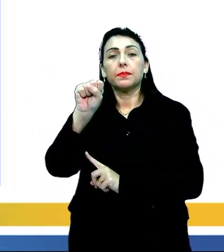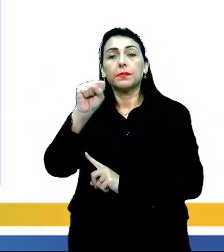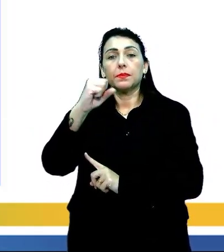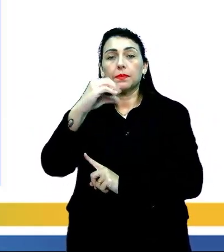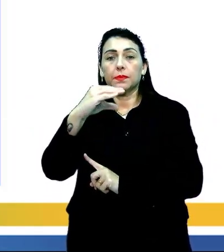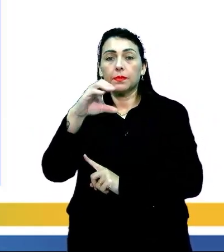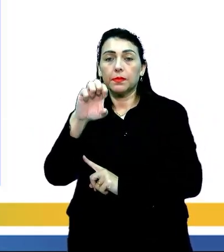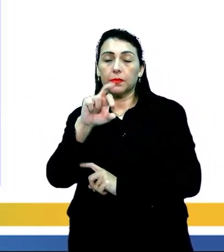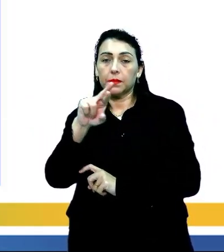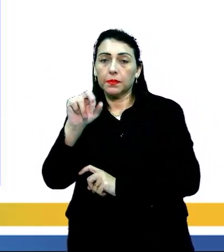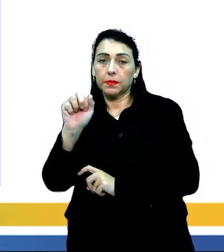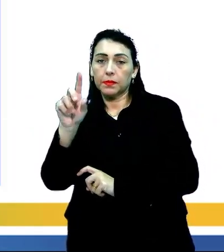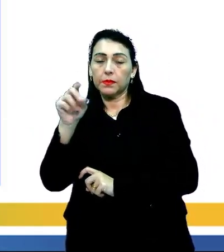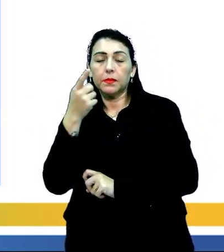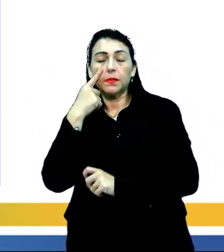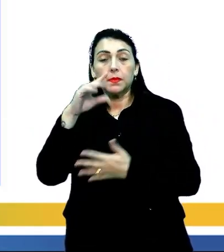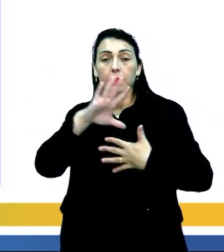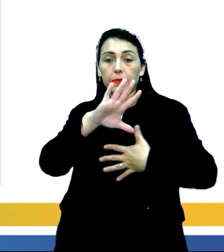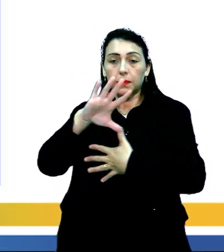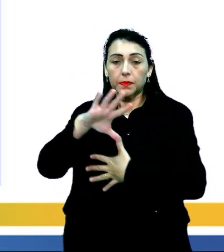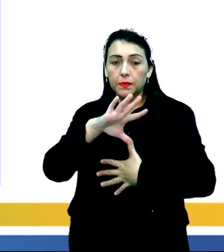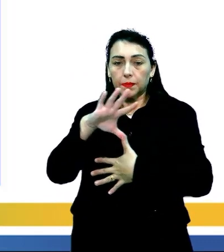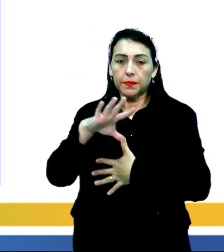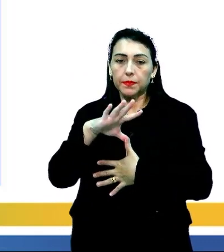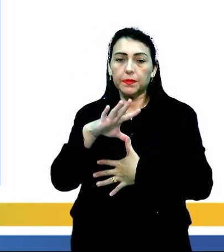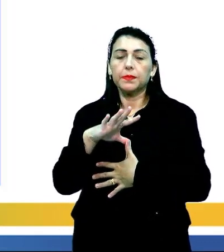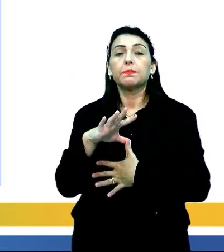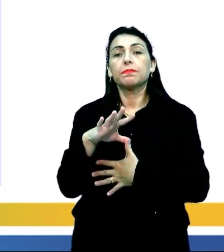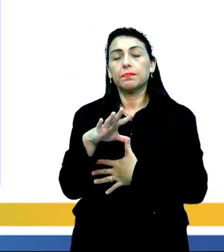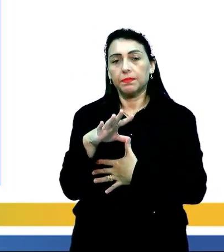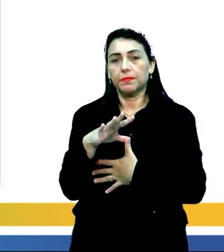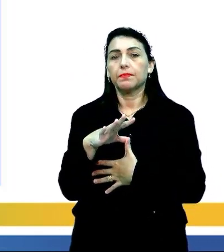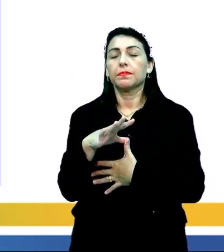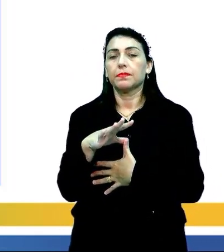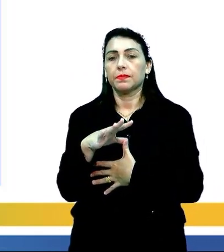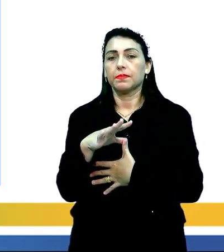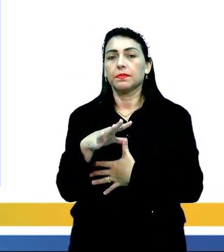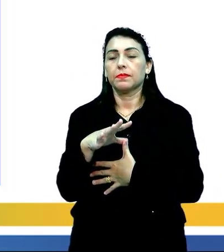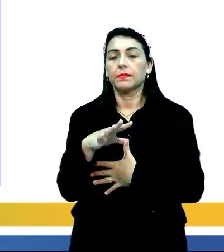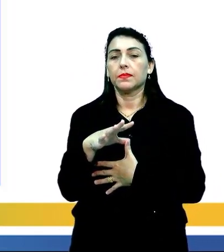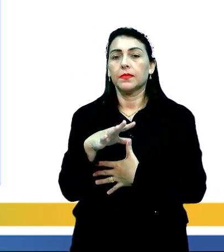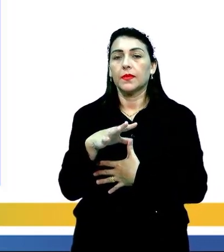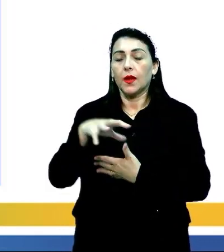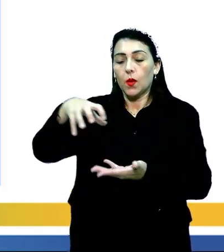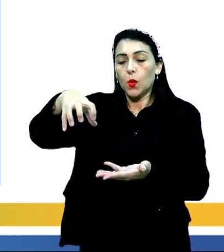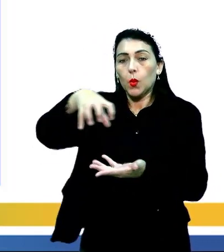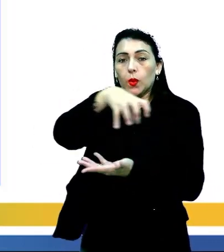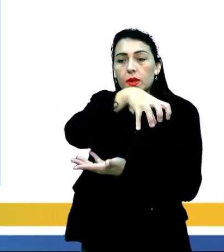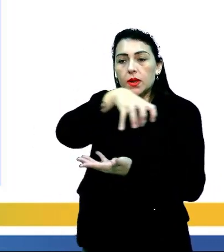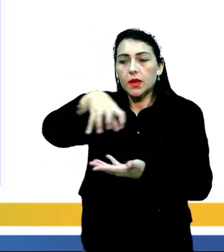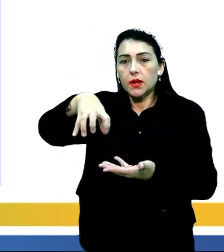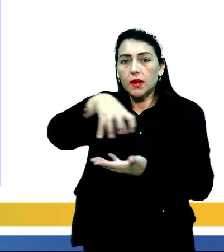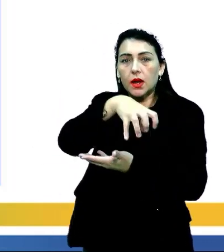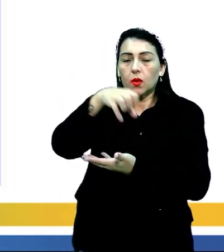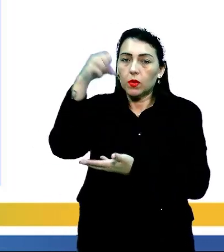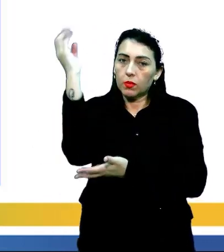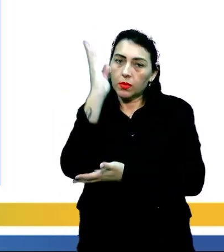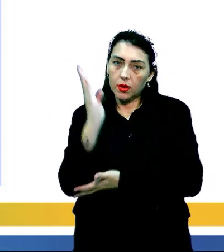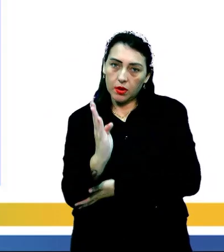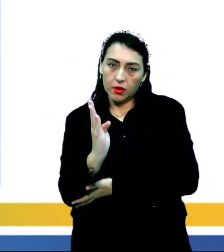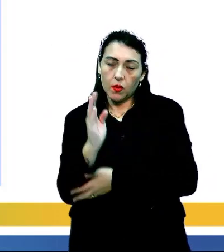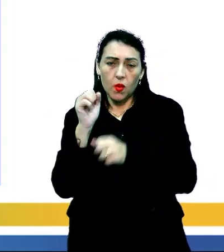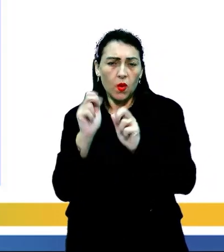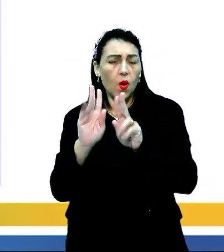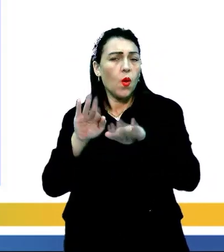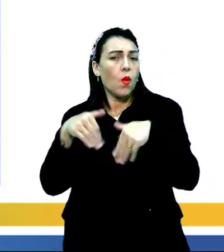Observem no mapa que a área de ocorrência dele é justamente na região central do Brasil, ok? Mas